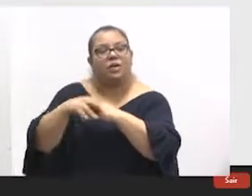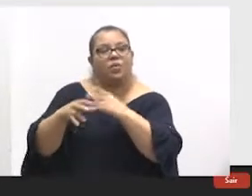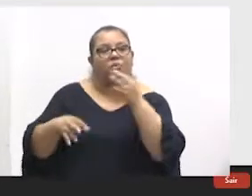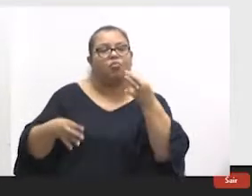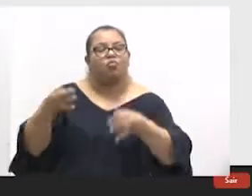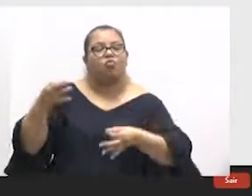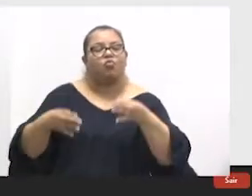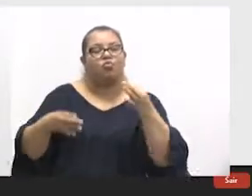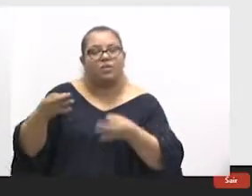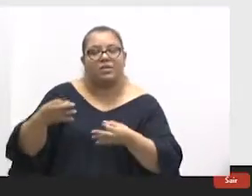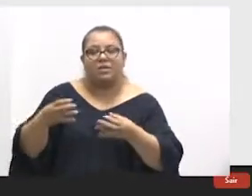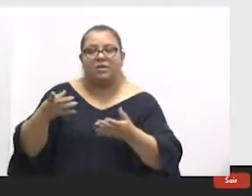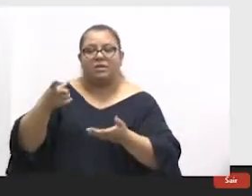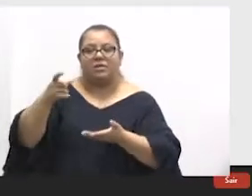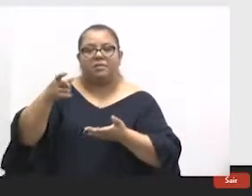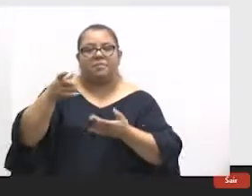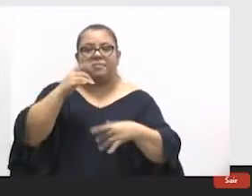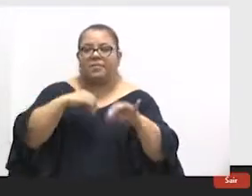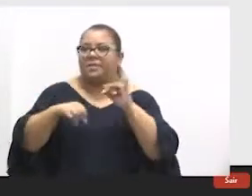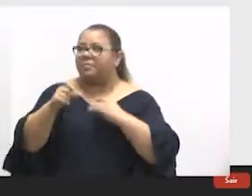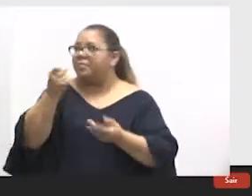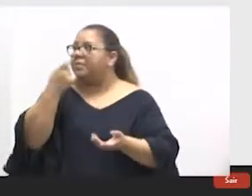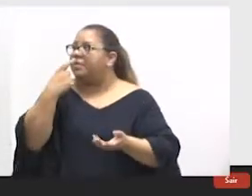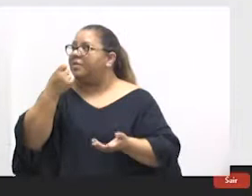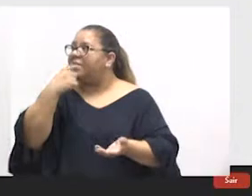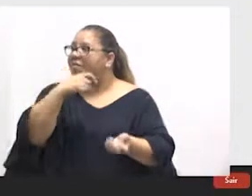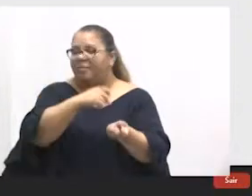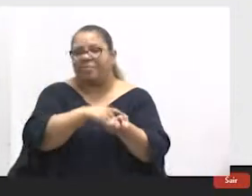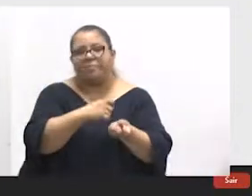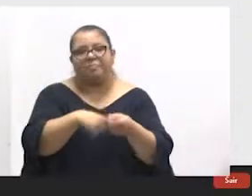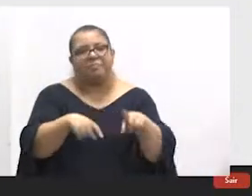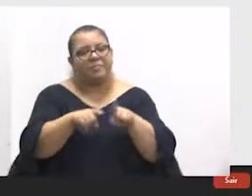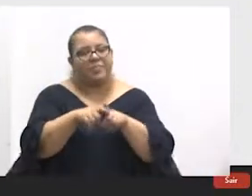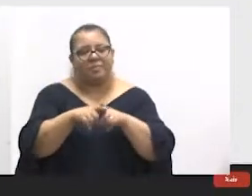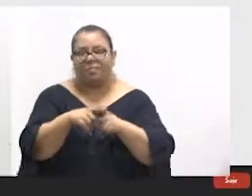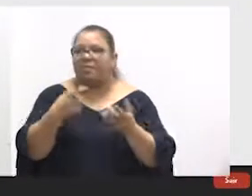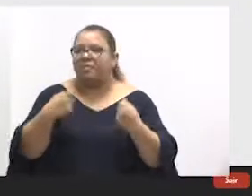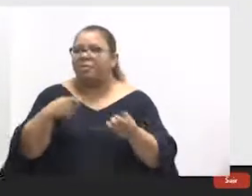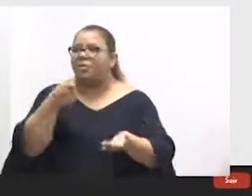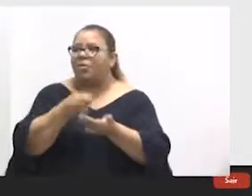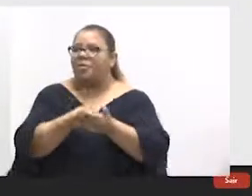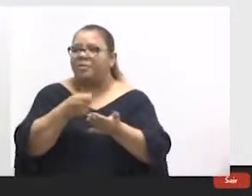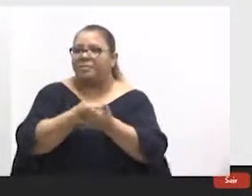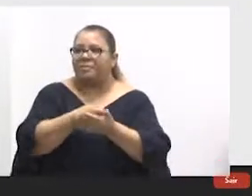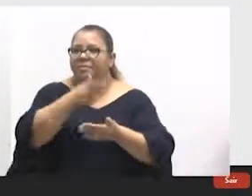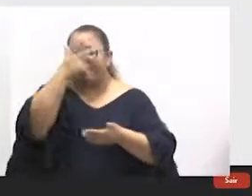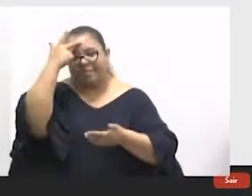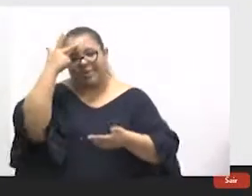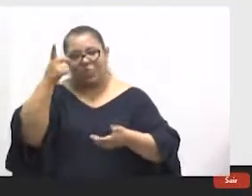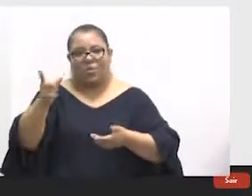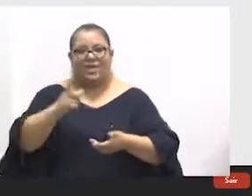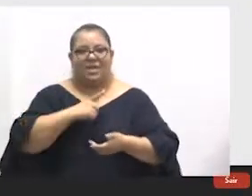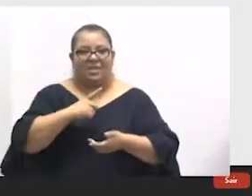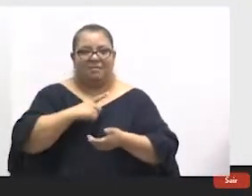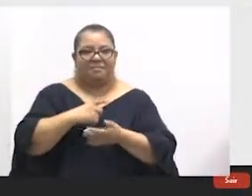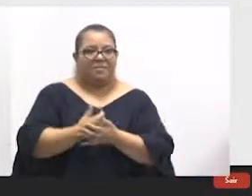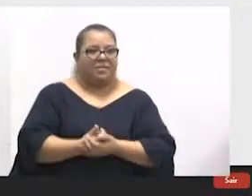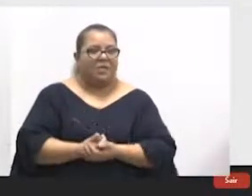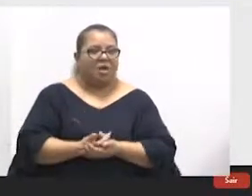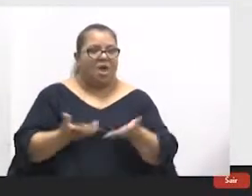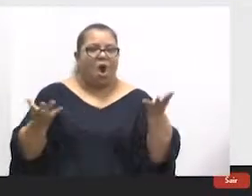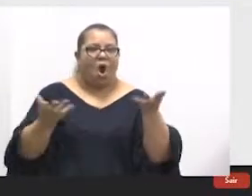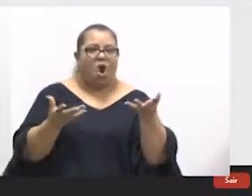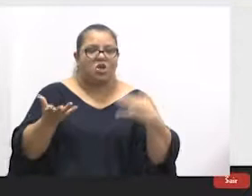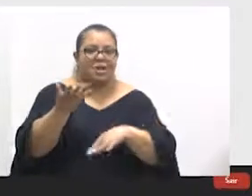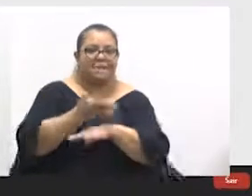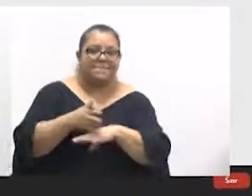uma quimioterapia, por exemplo. Que, assim, seria obrigação o paciente ter, né? E isso é uma coisa